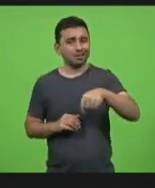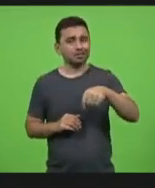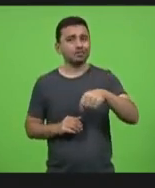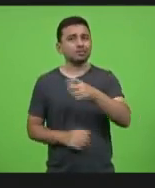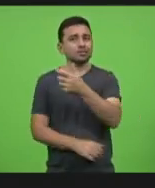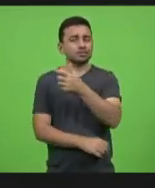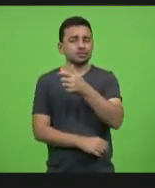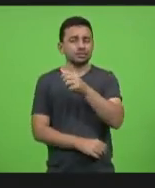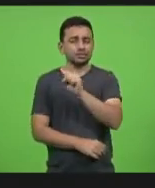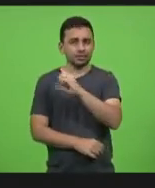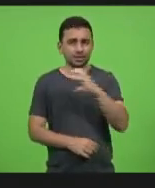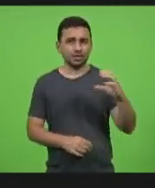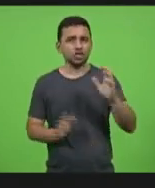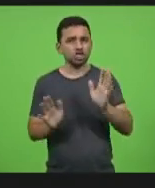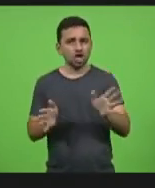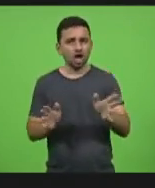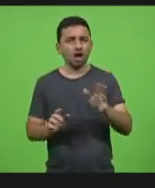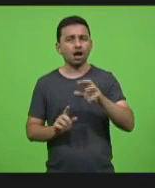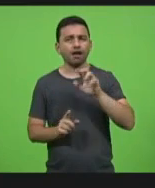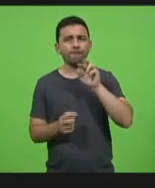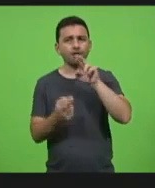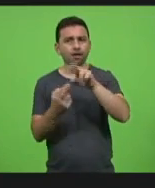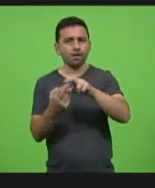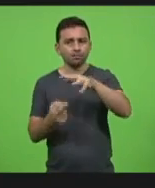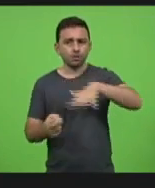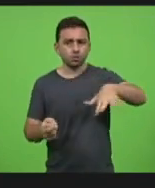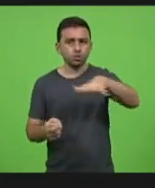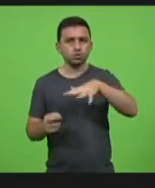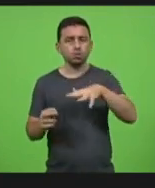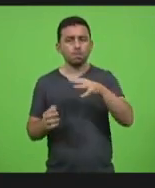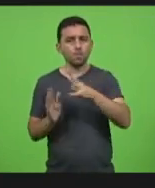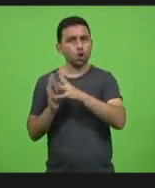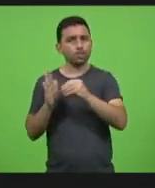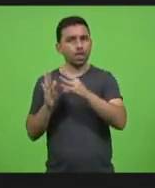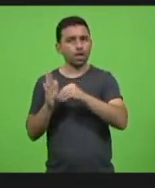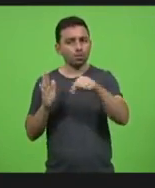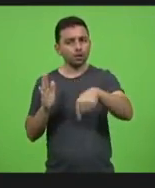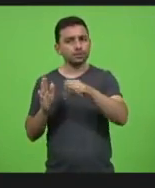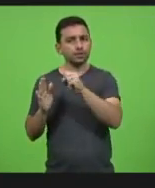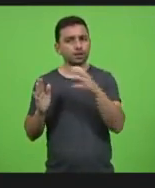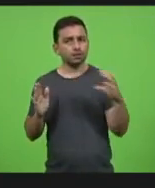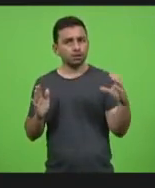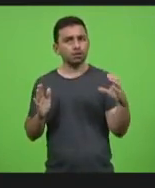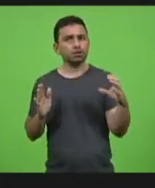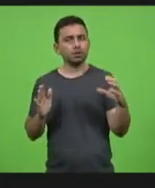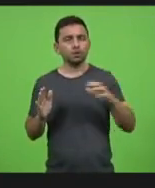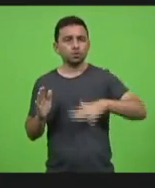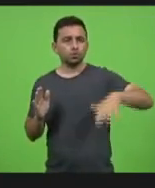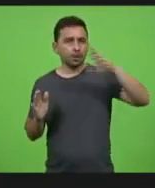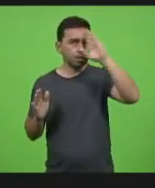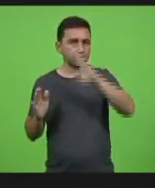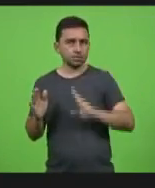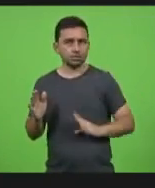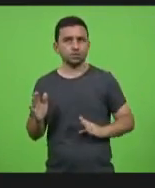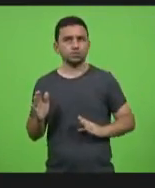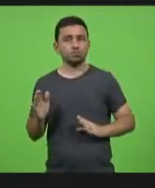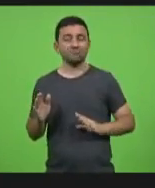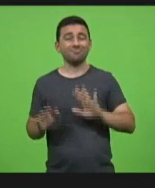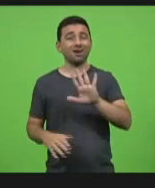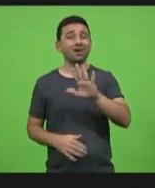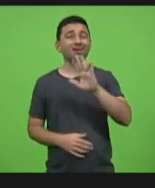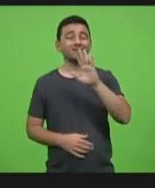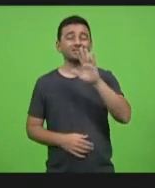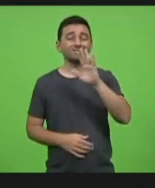na saúde os nossos números continuam sendo referência para o Brasil mas infelizmente